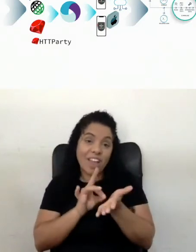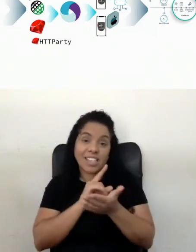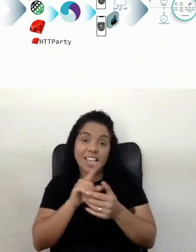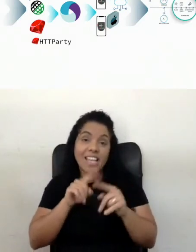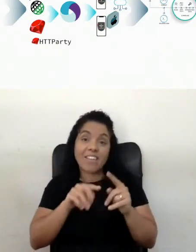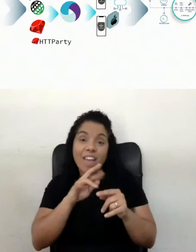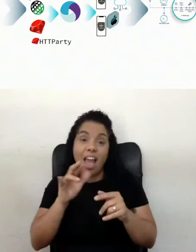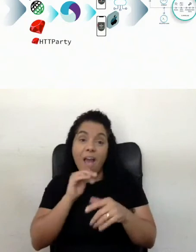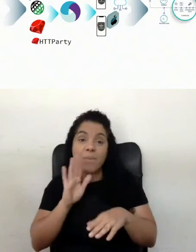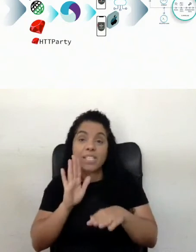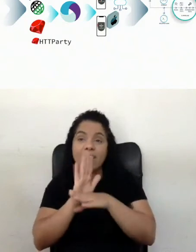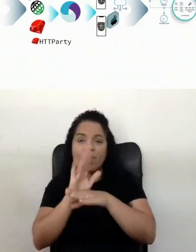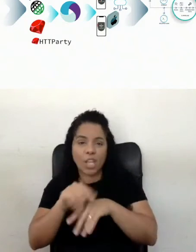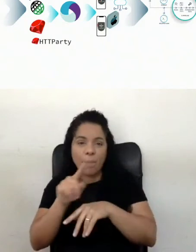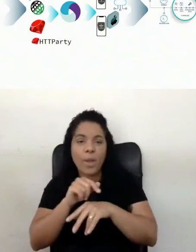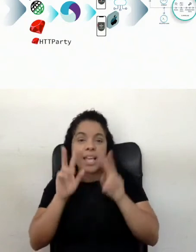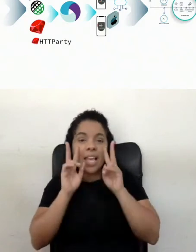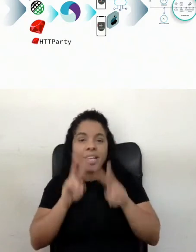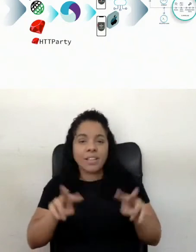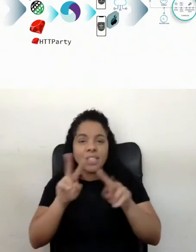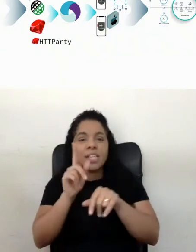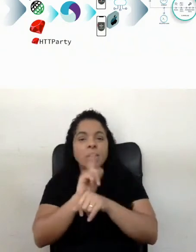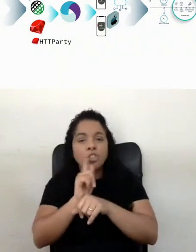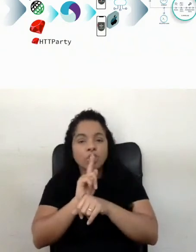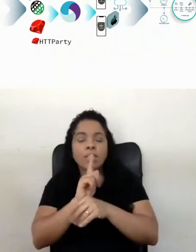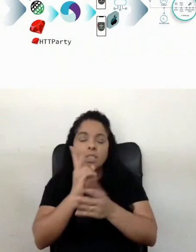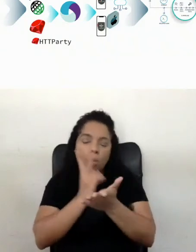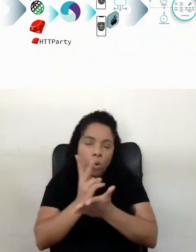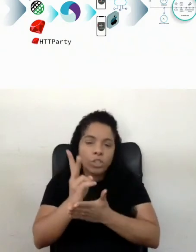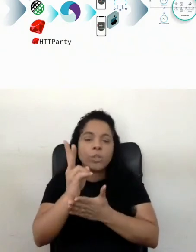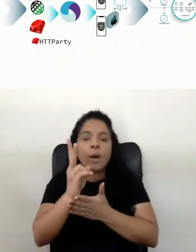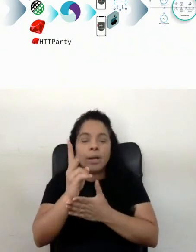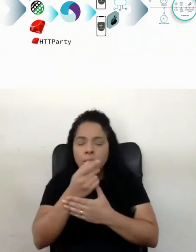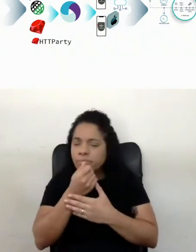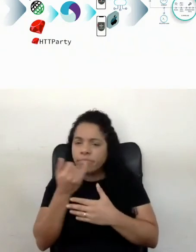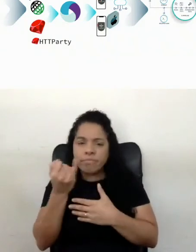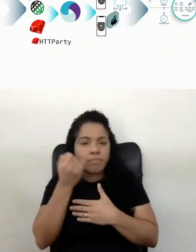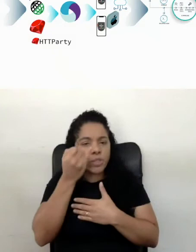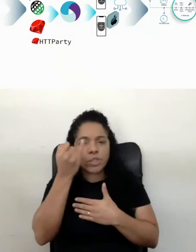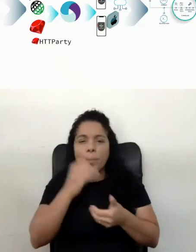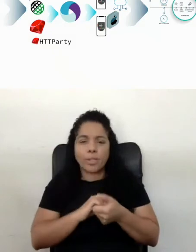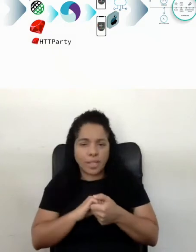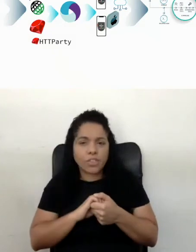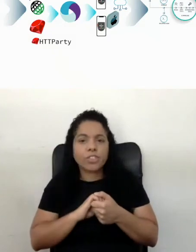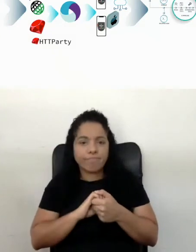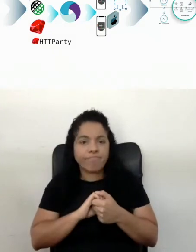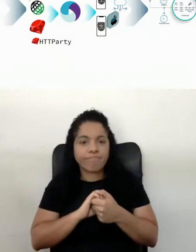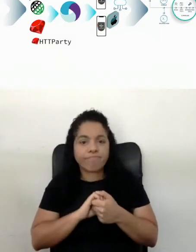ferramentas que vão te apoiar a ter essa visão, essa gestão continuada, isso é muito importante, né, e aí,